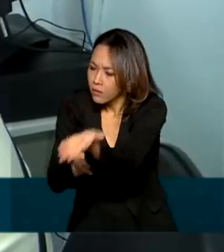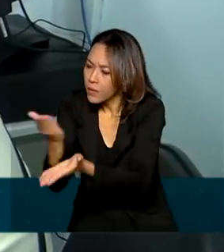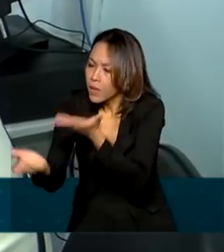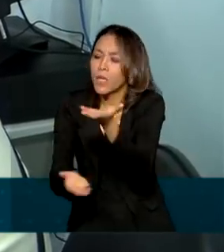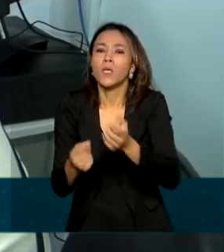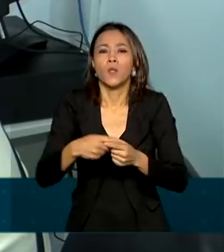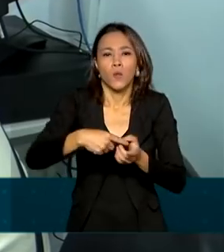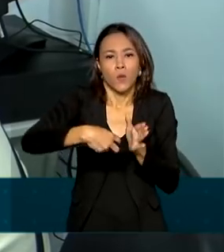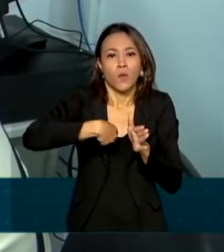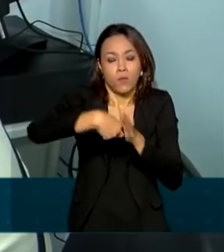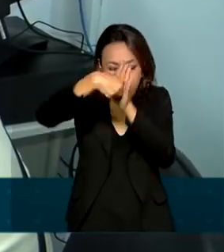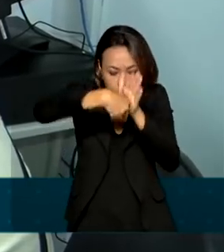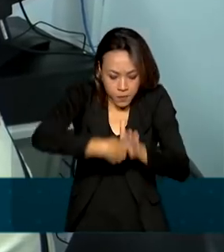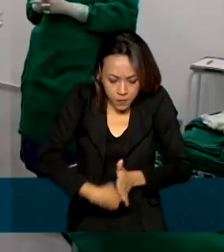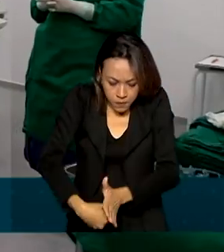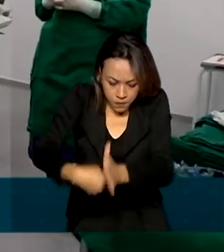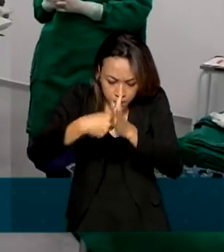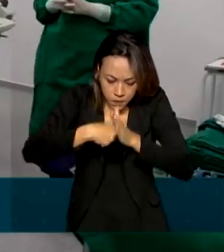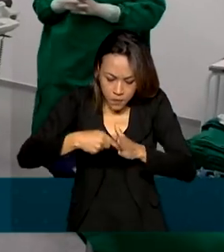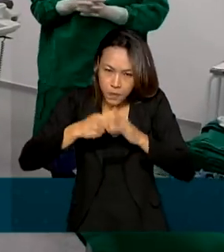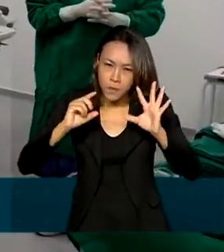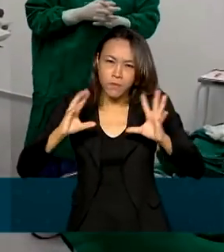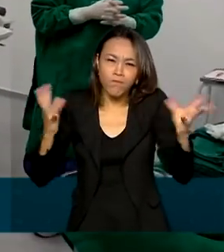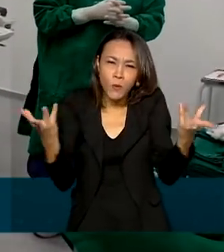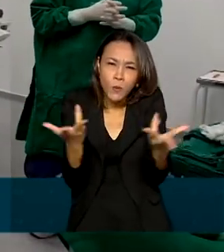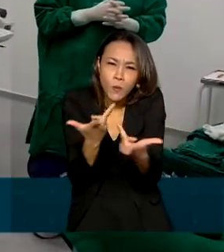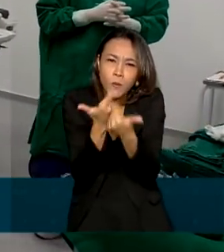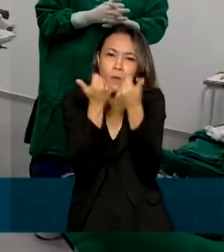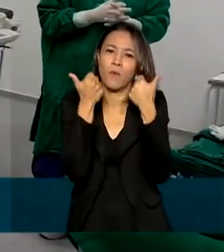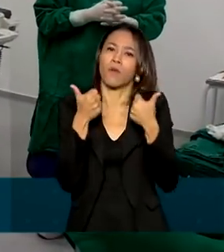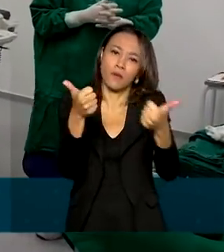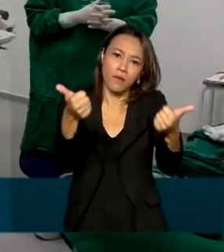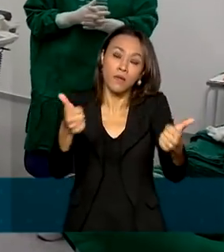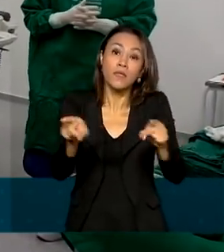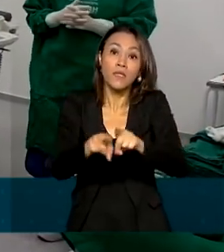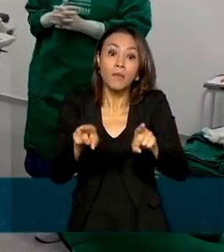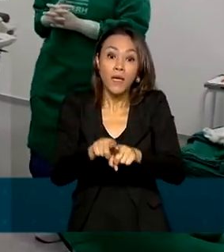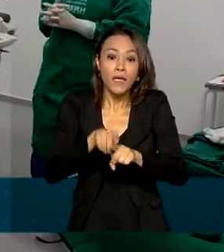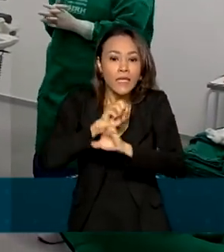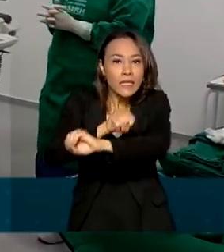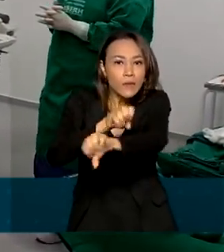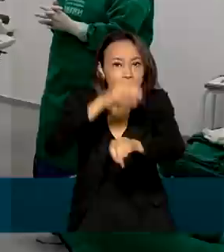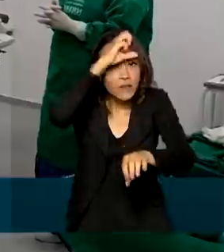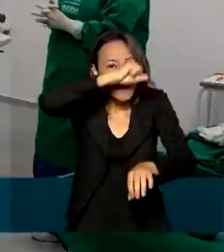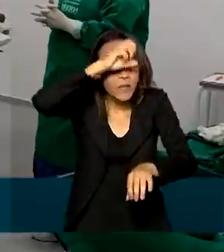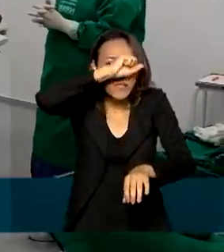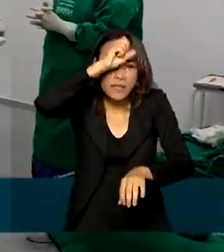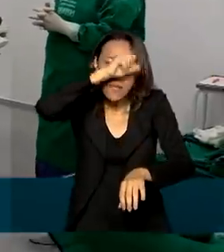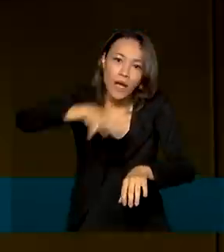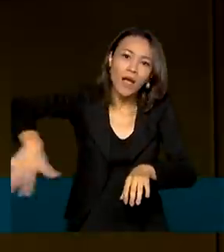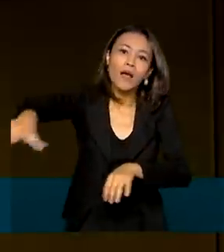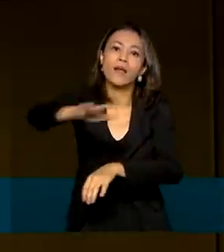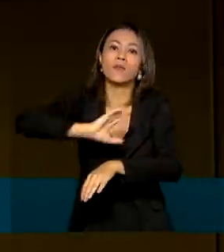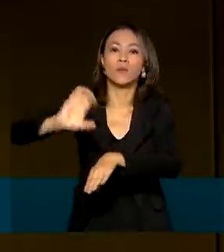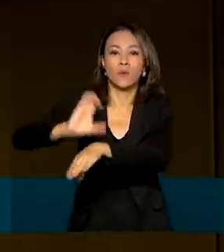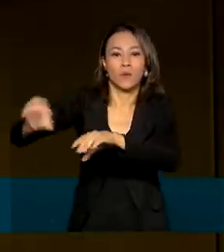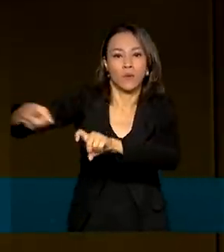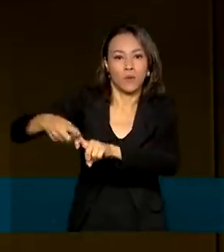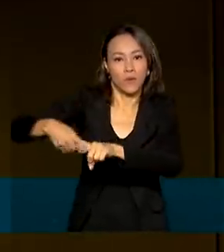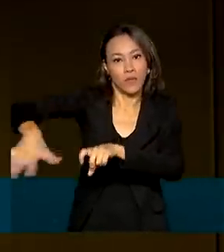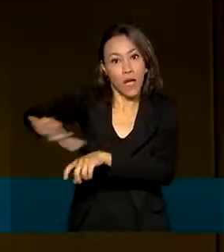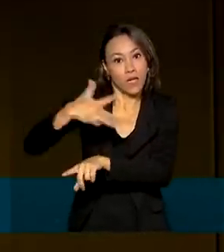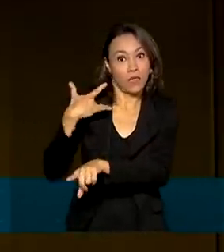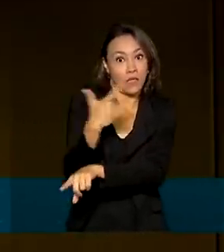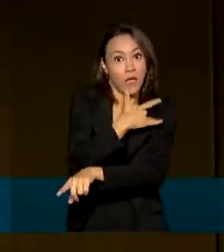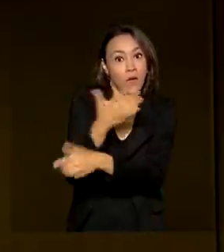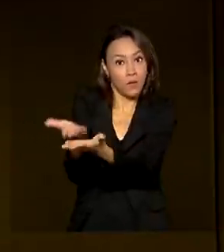diagnóstico mais rápido e eficiente e ampliar o aprendizado dos estudantes da área de saúde. São equipamentos